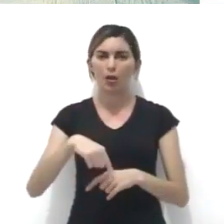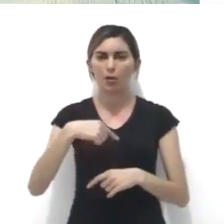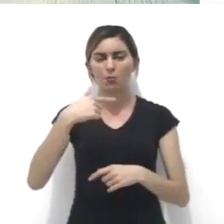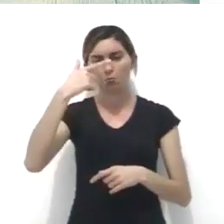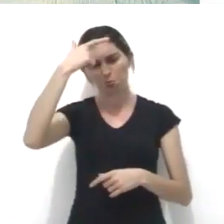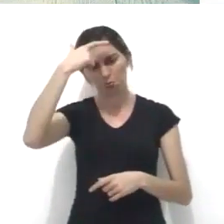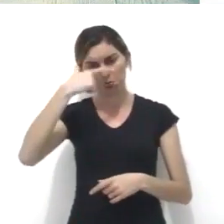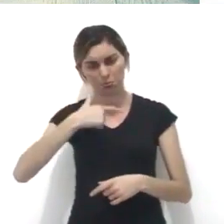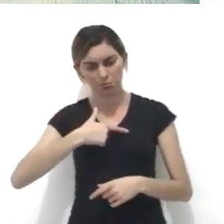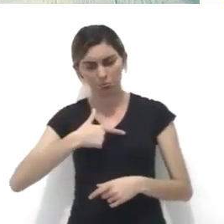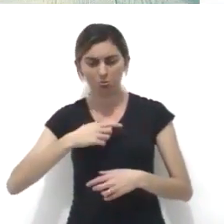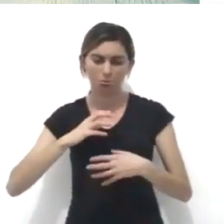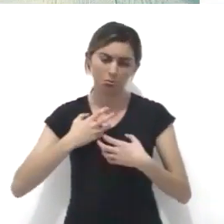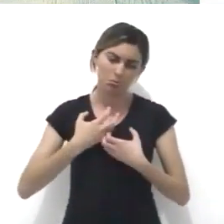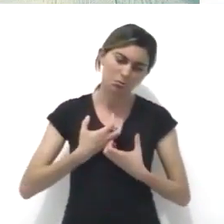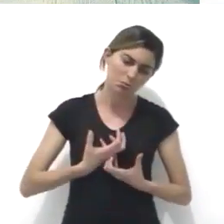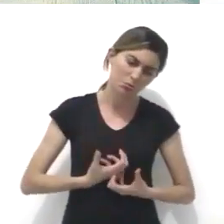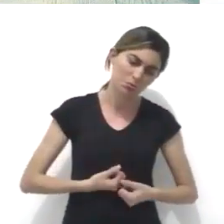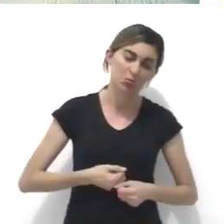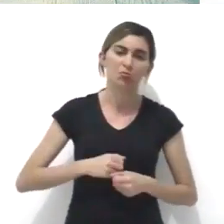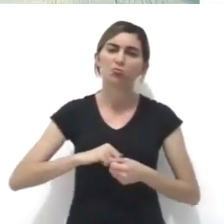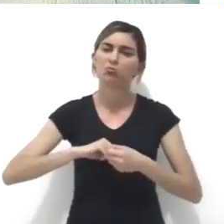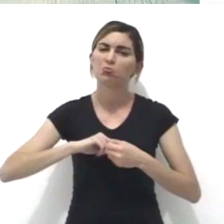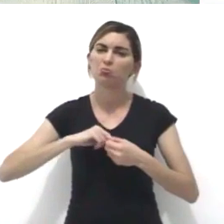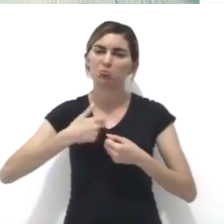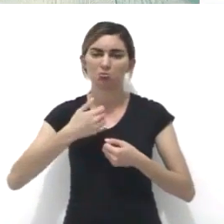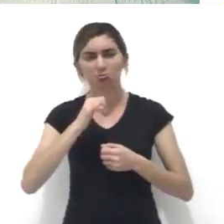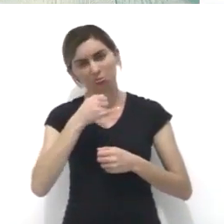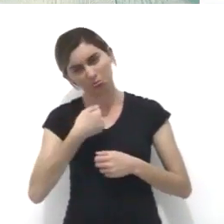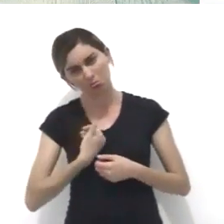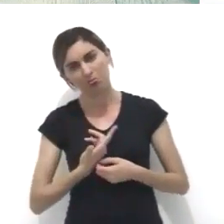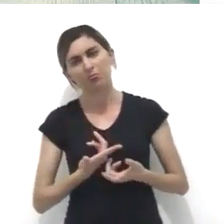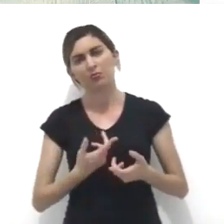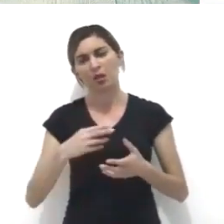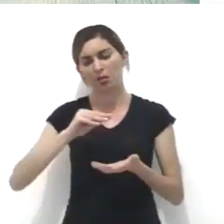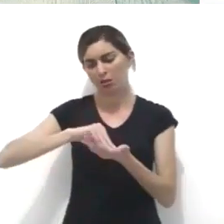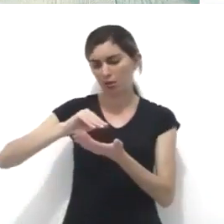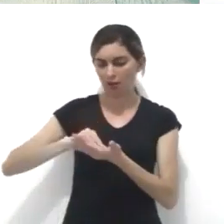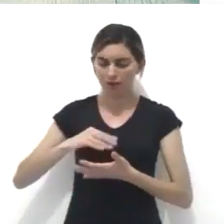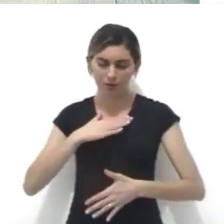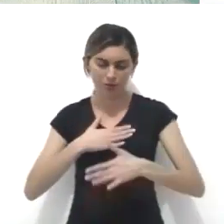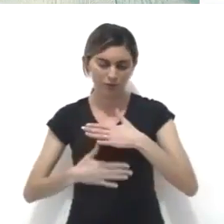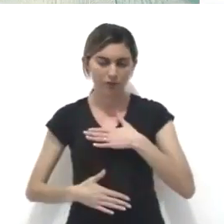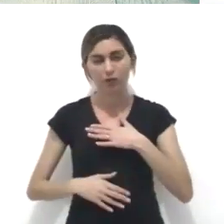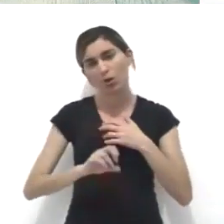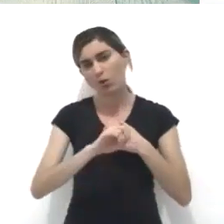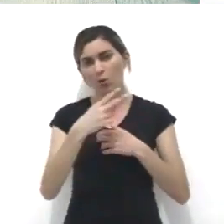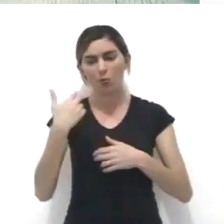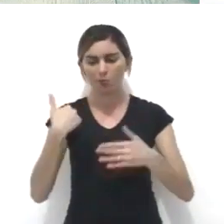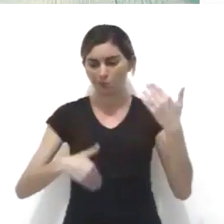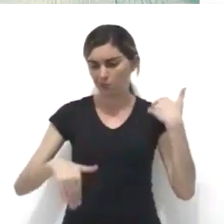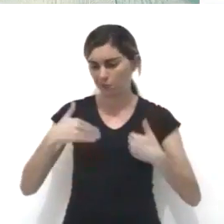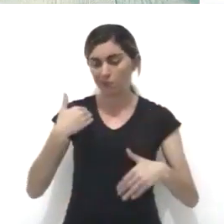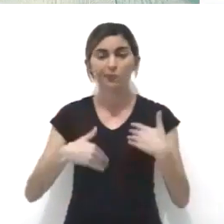sombria, angustiada e até cruel, quando evidenciam defeitos físicos ou mutilações. Um